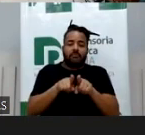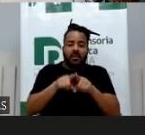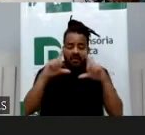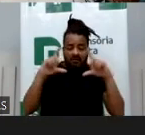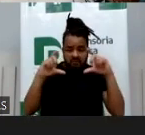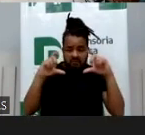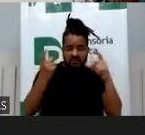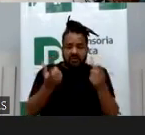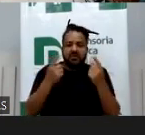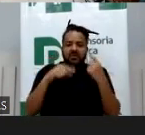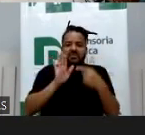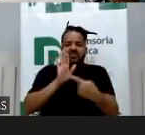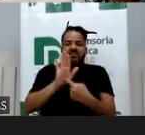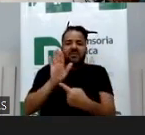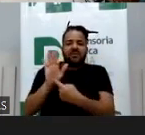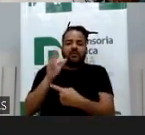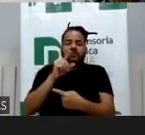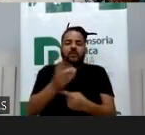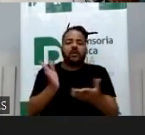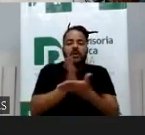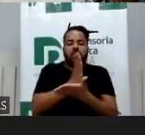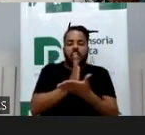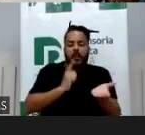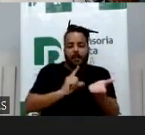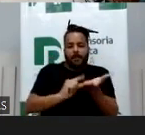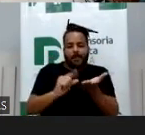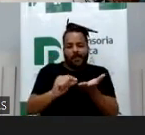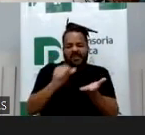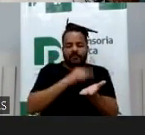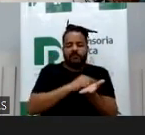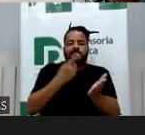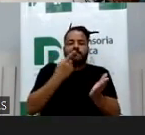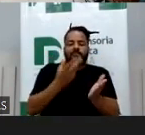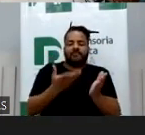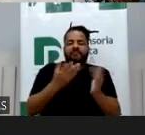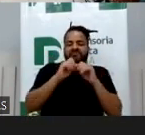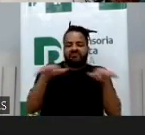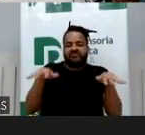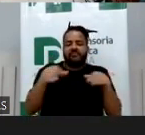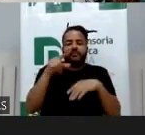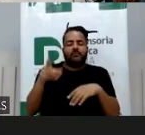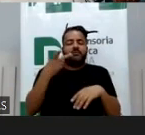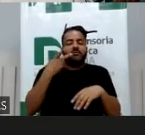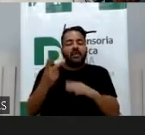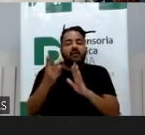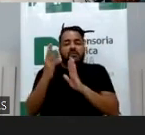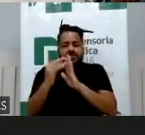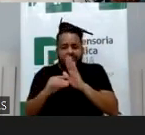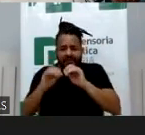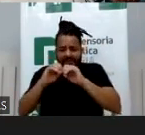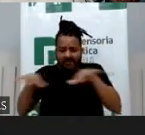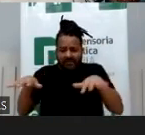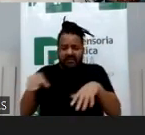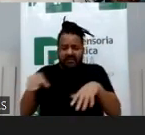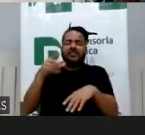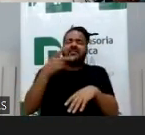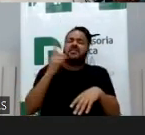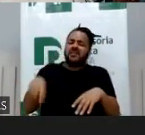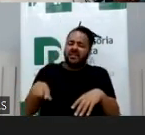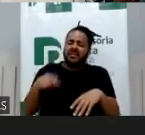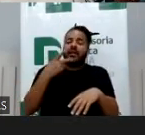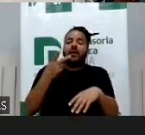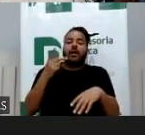mostram isso, é o recorte que eu faço no meu artigo mais recente, o charity, ele é ainda mais cruel com meninas, tá,